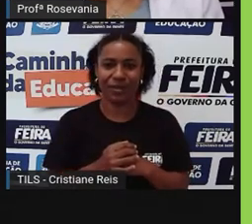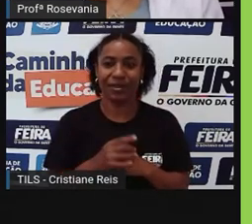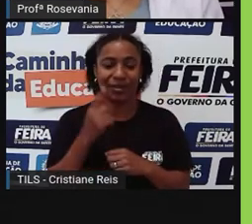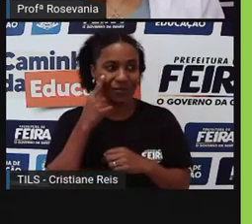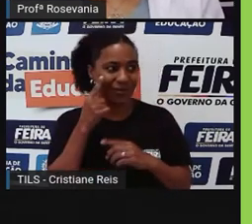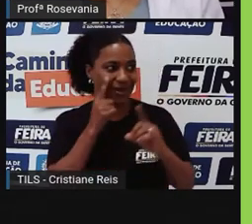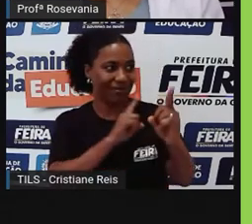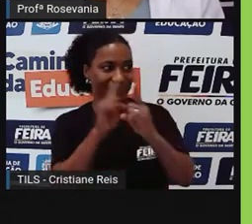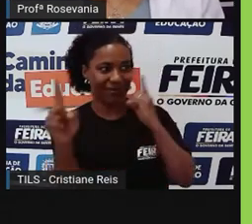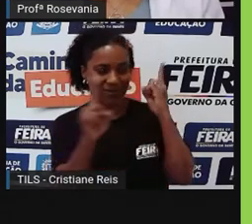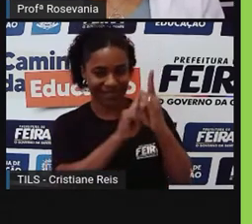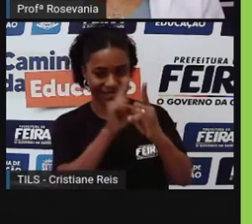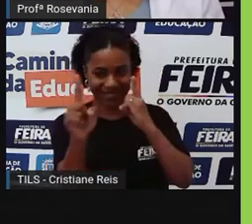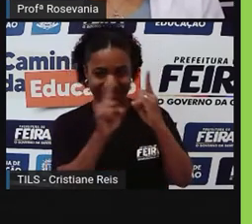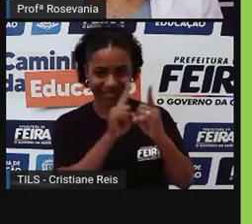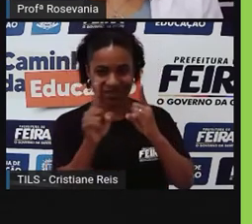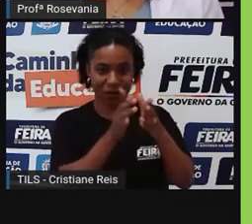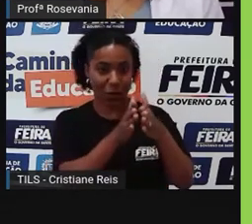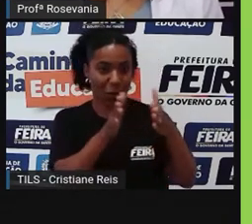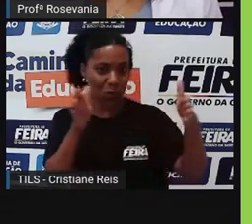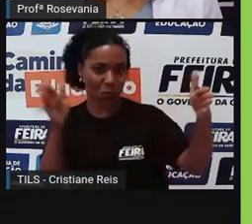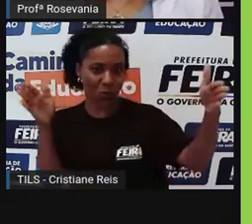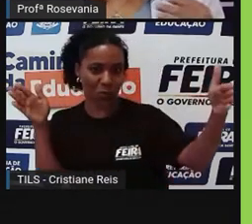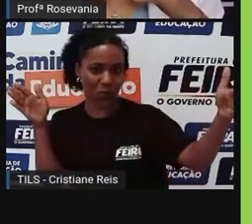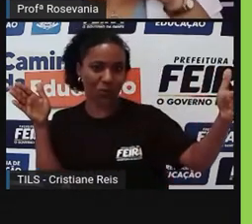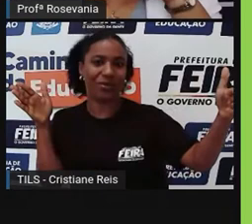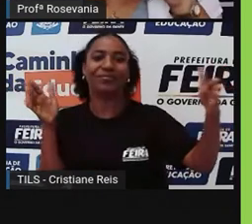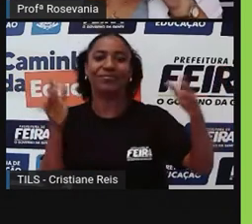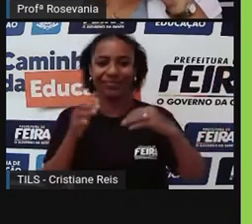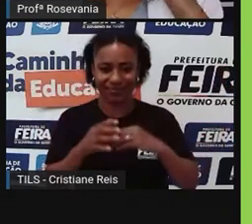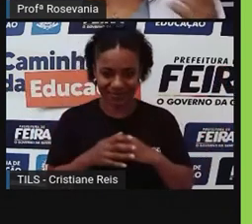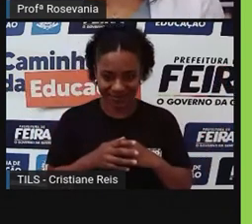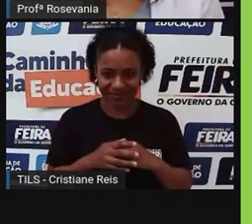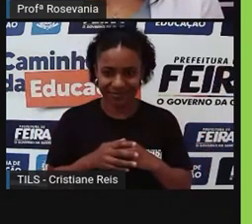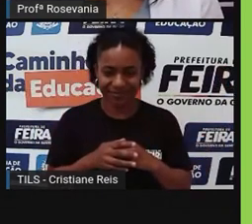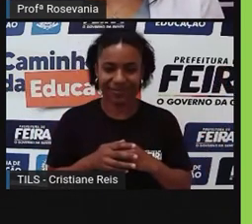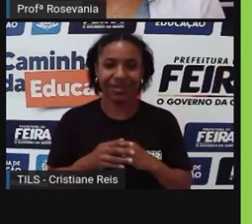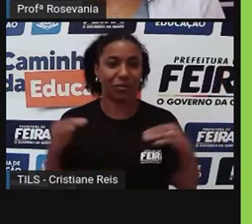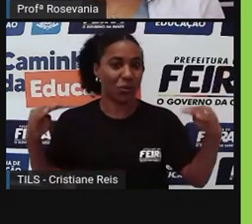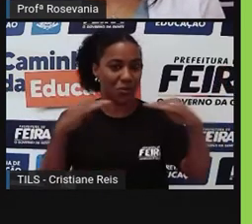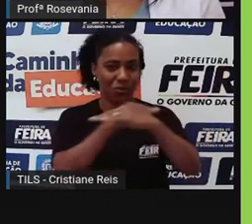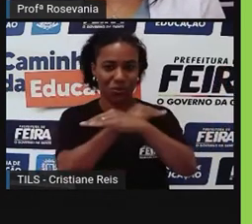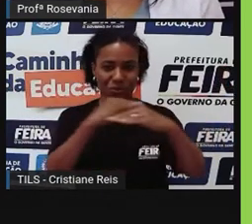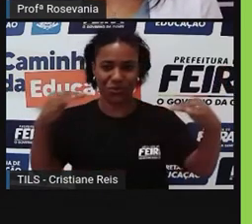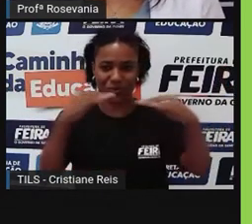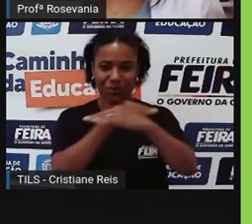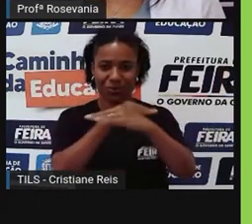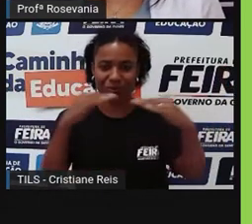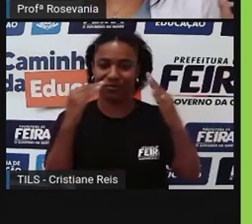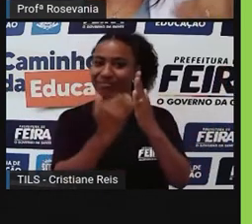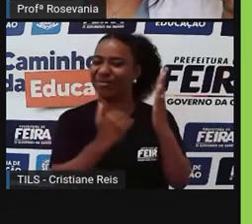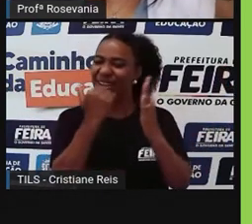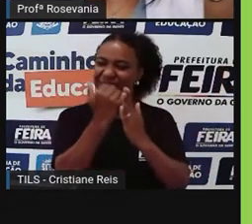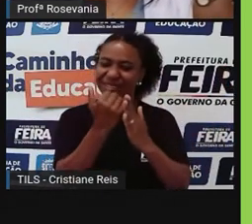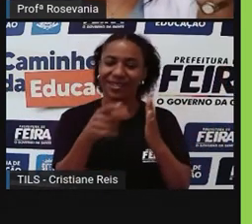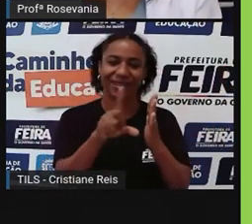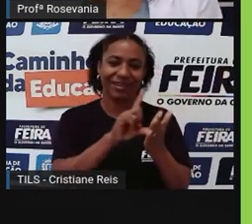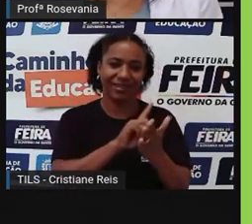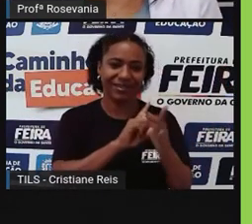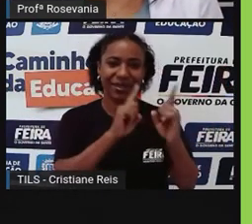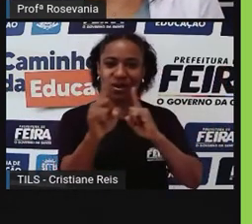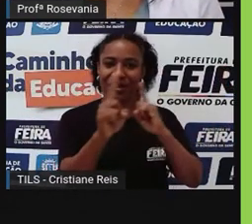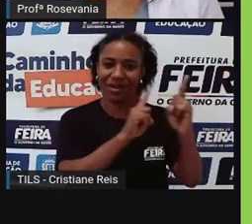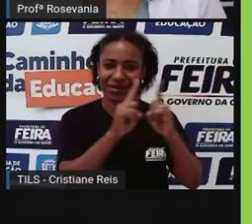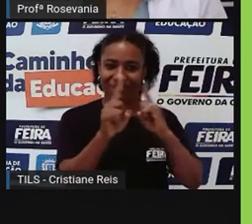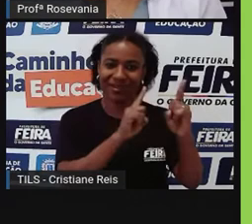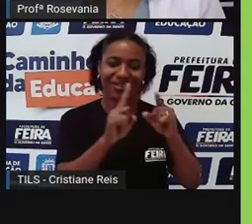avenida que foi alargada e para que tivesse, que comportasse o fluxo de carros que a gente tem hoje, que antes eram poucos carros, uma bomba